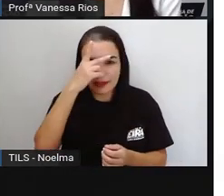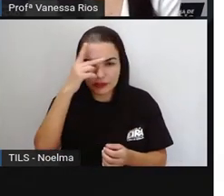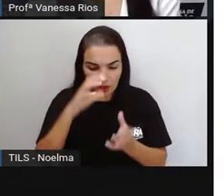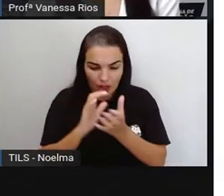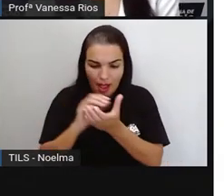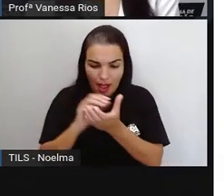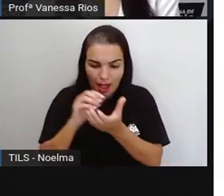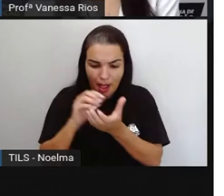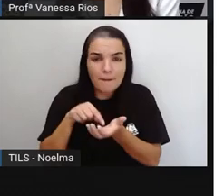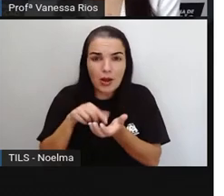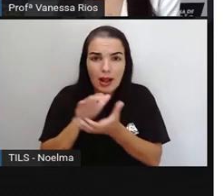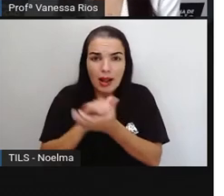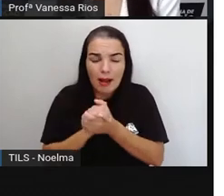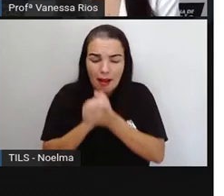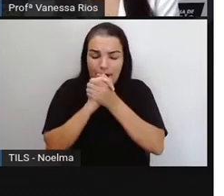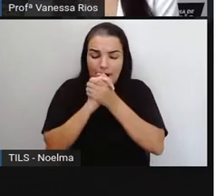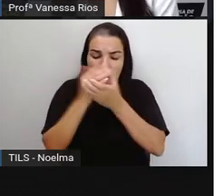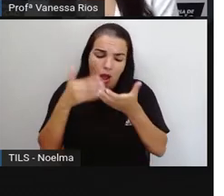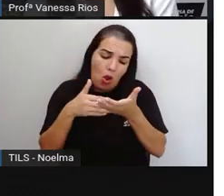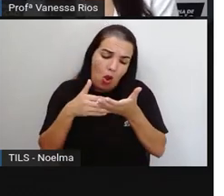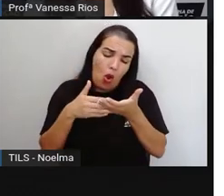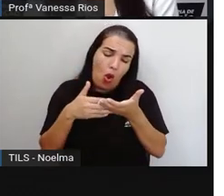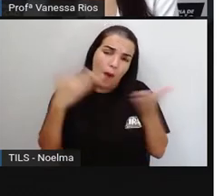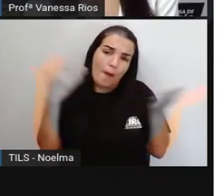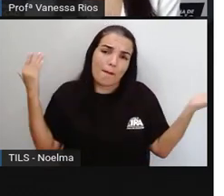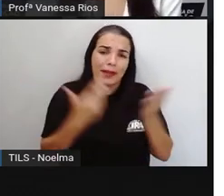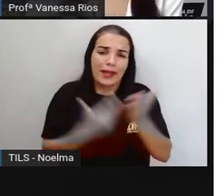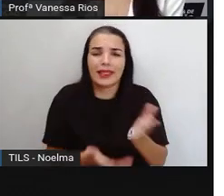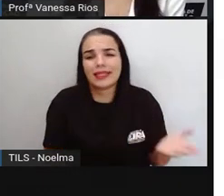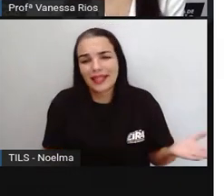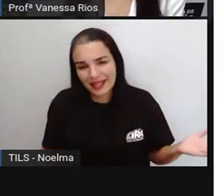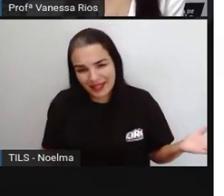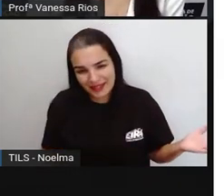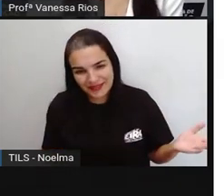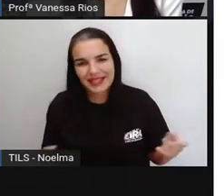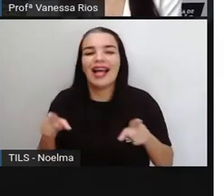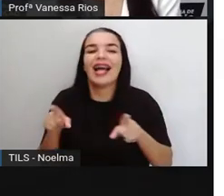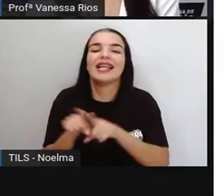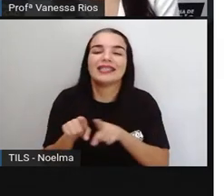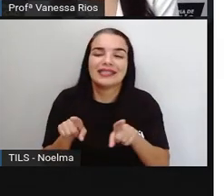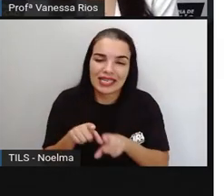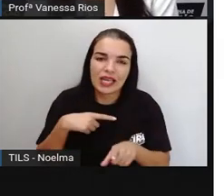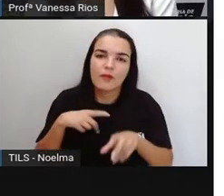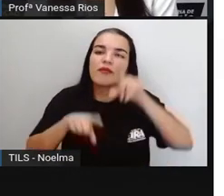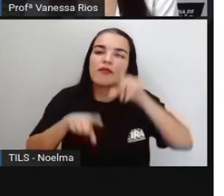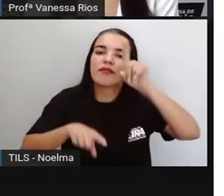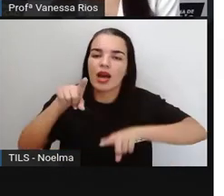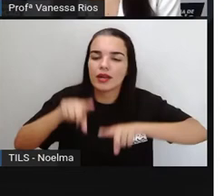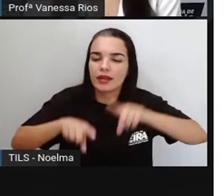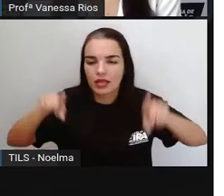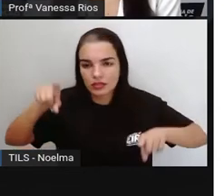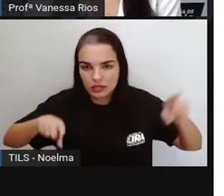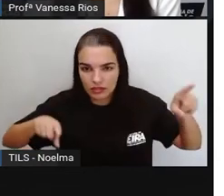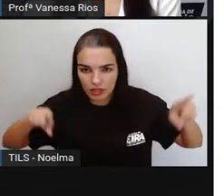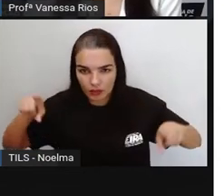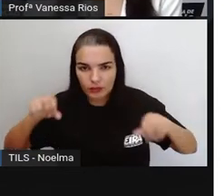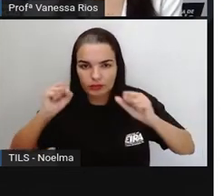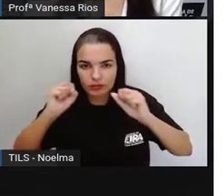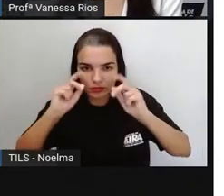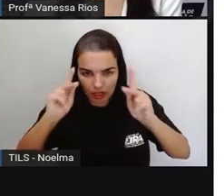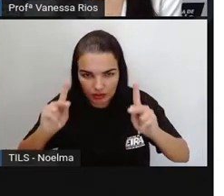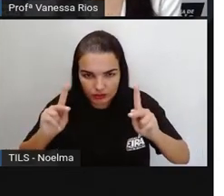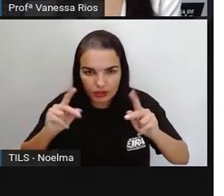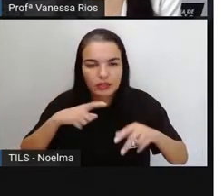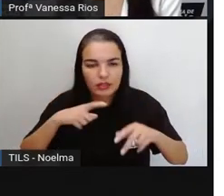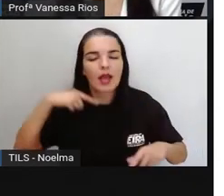outras variações, né? Também tem uma roda, também tem uma bola que vai ser passada de mão em mão. E uma música